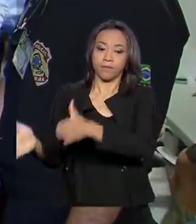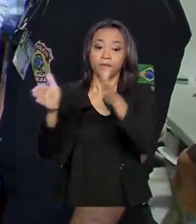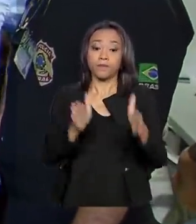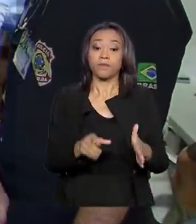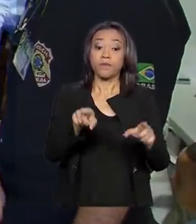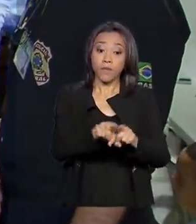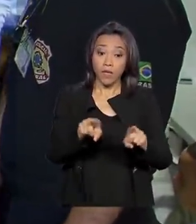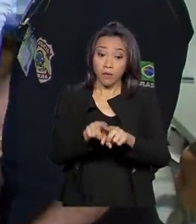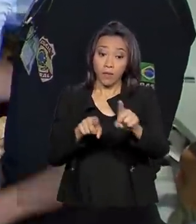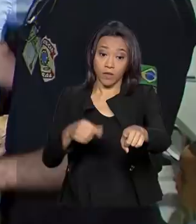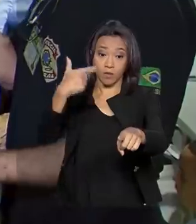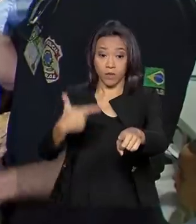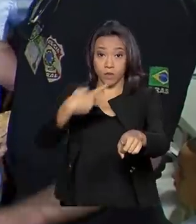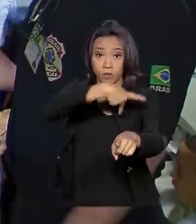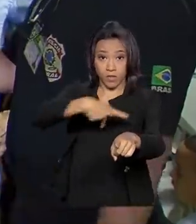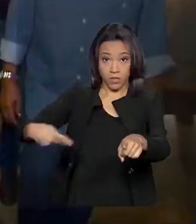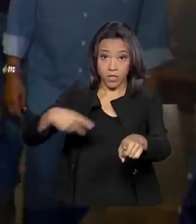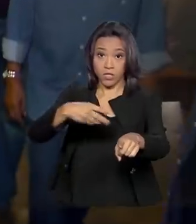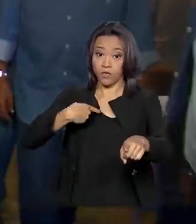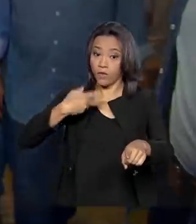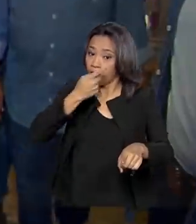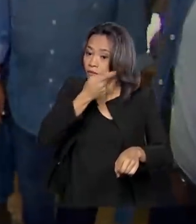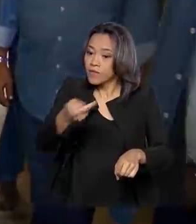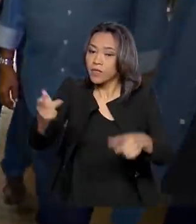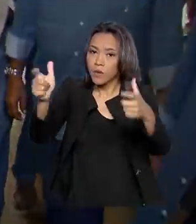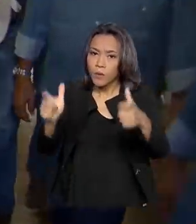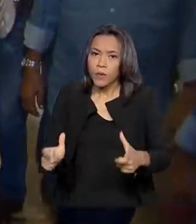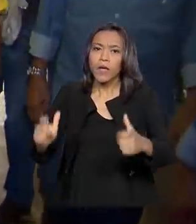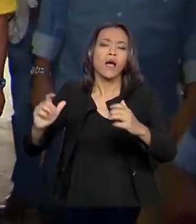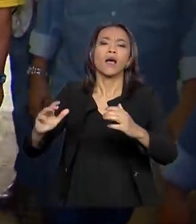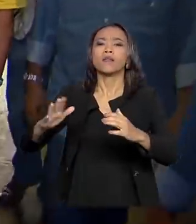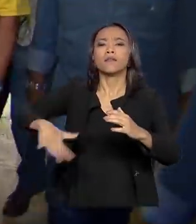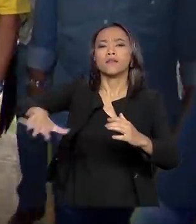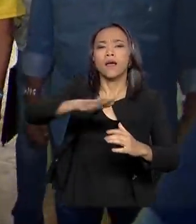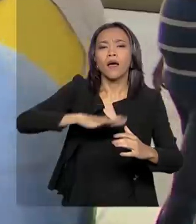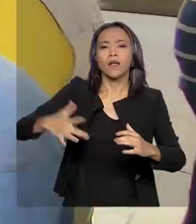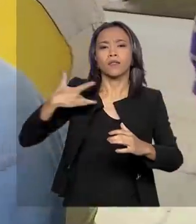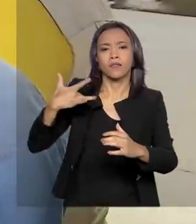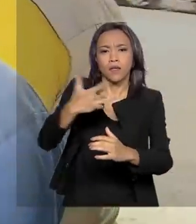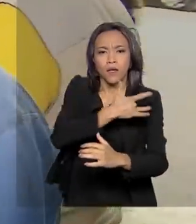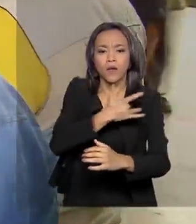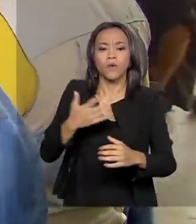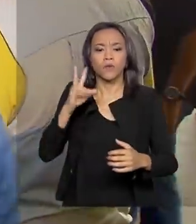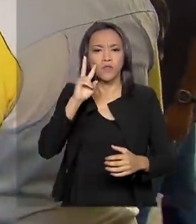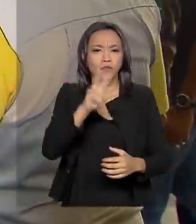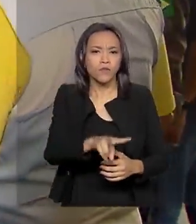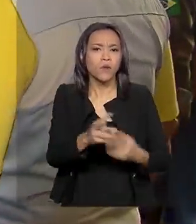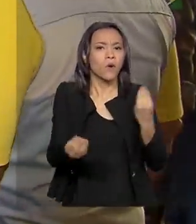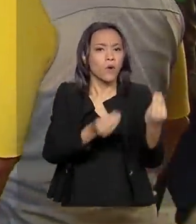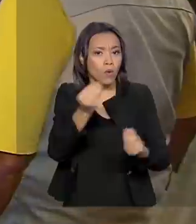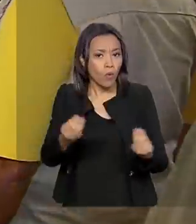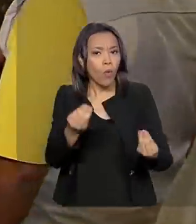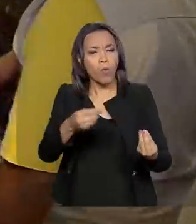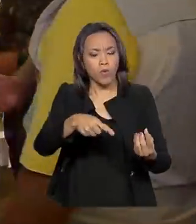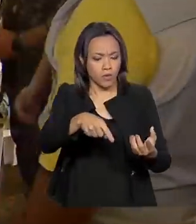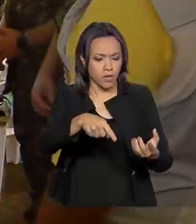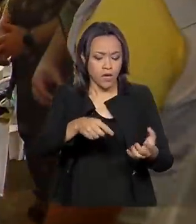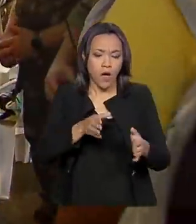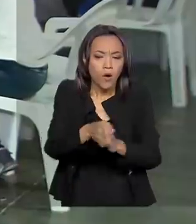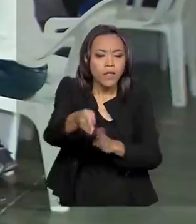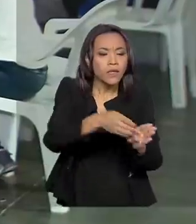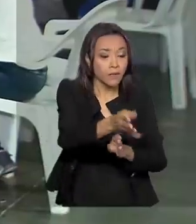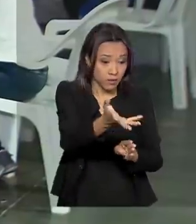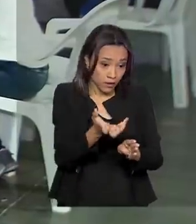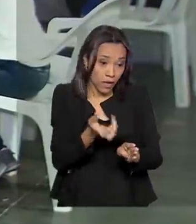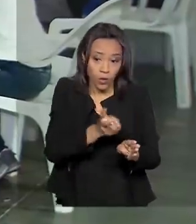visitou ainda a área do atendimento médico, parte de um abrigo, e conheceu o atendimento de interiorização que auxilia os imigrantes que